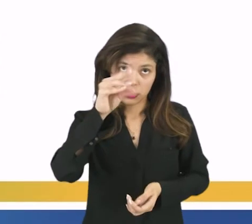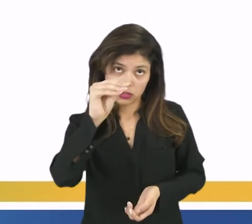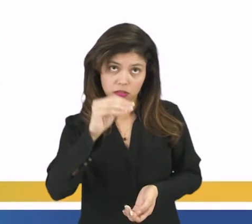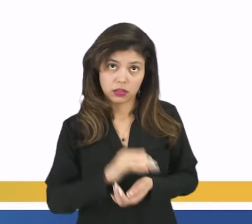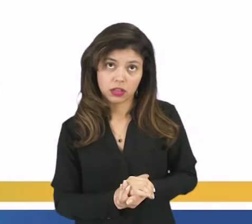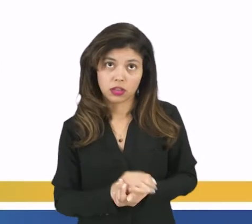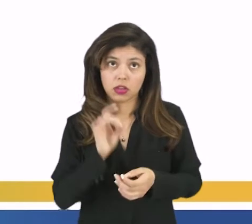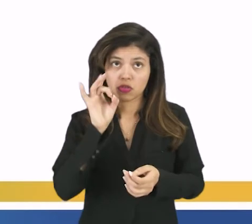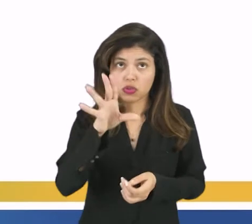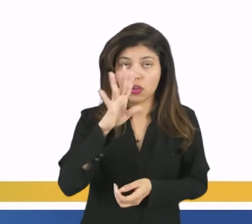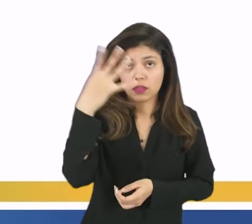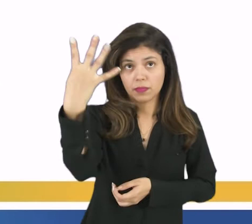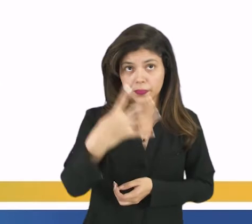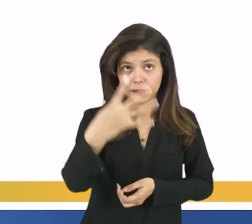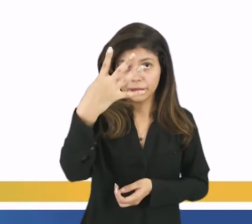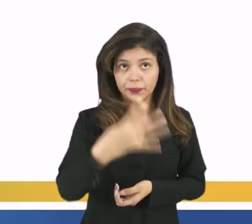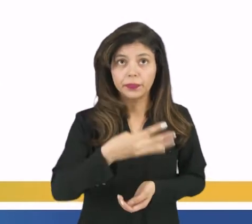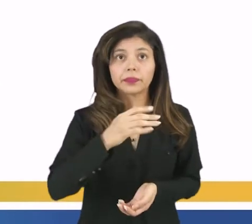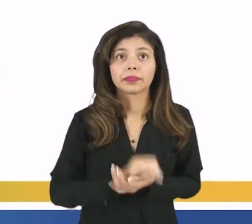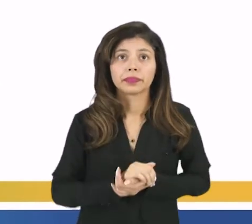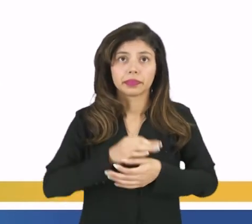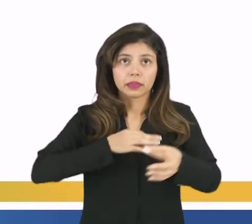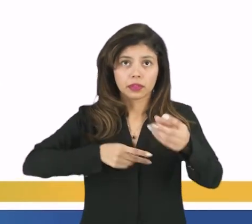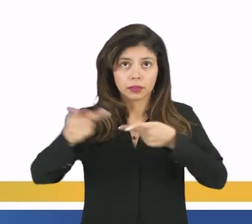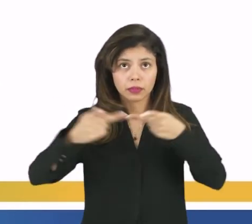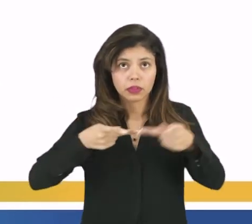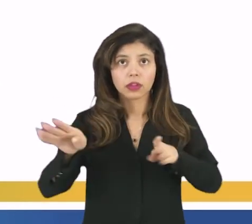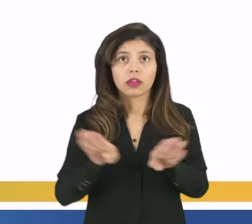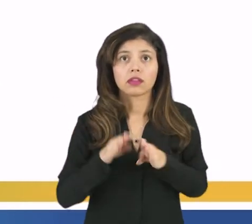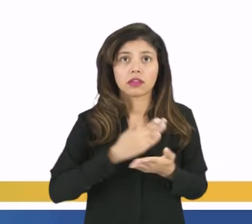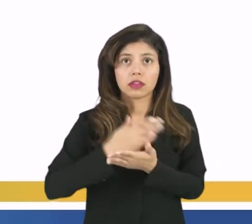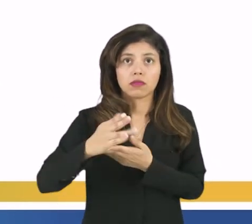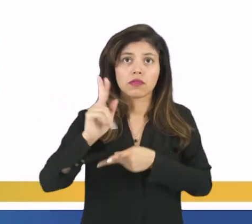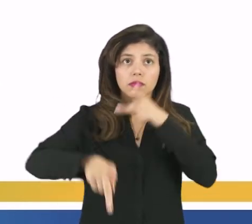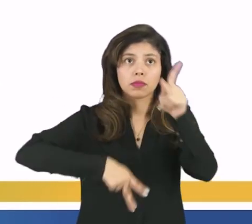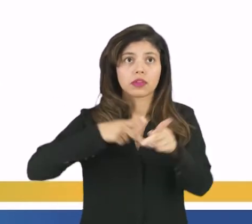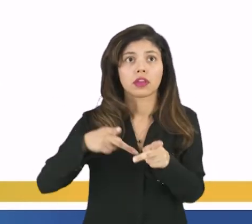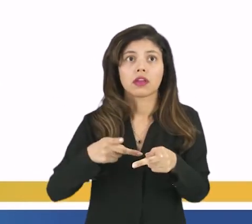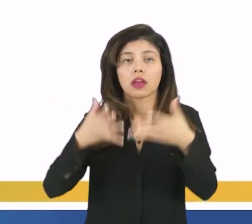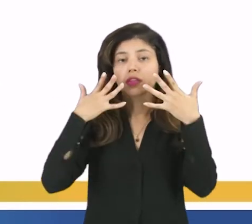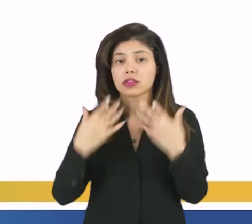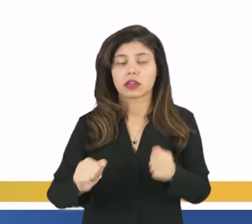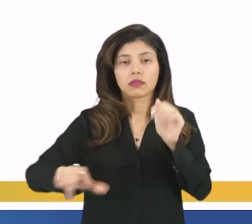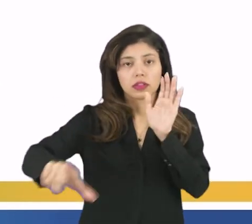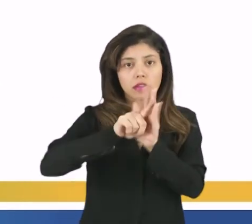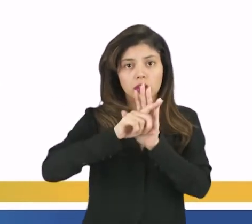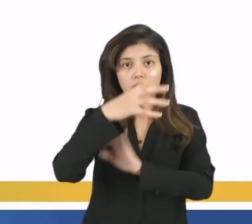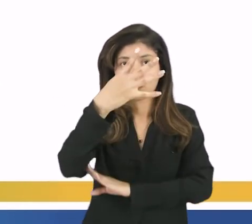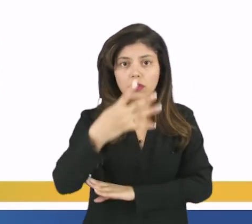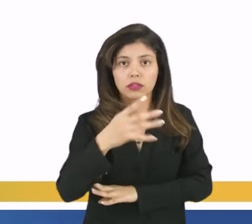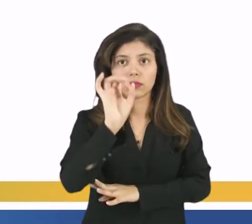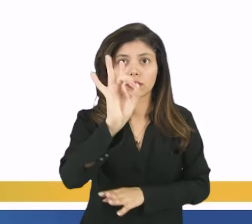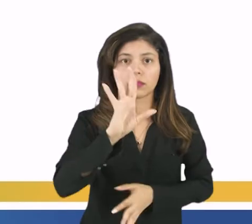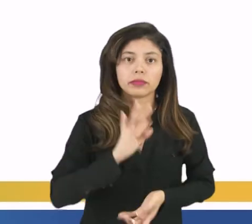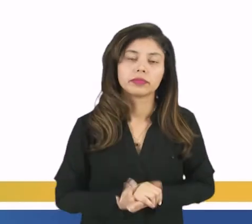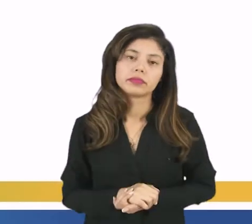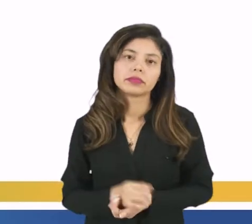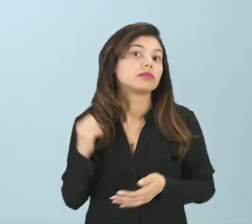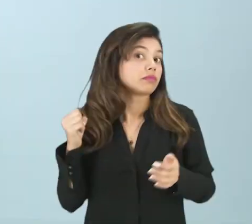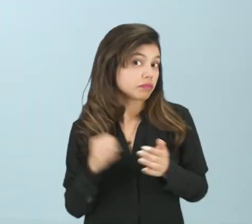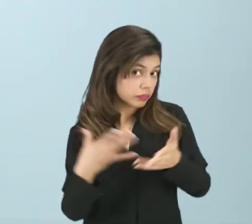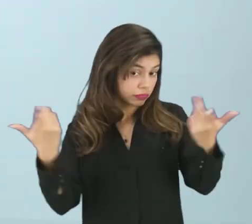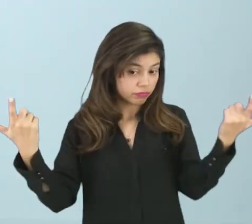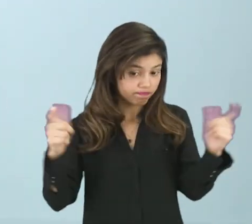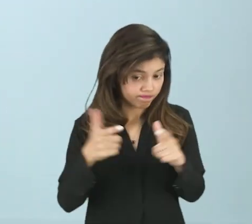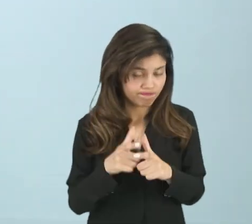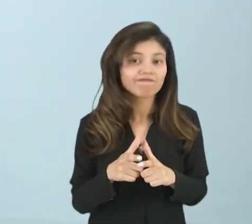requisitos, apenas quatro projetos de iniciativa popular foram convertidos em lei. quatro projetos, ou seja, é muito